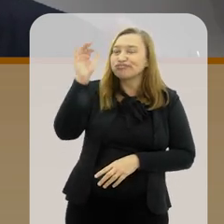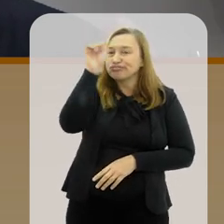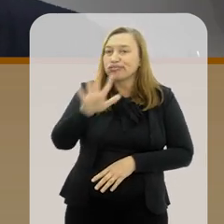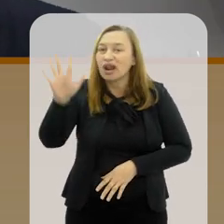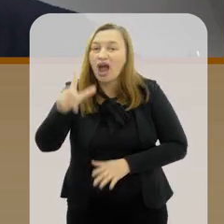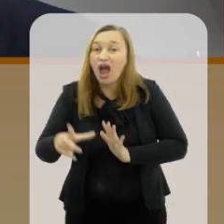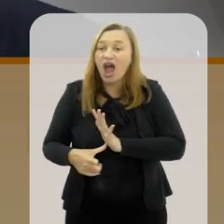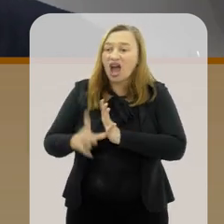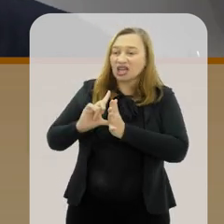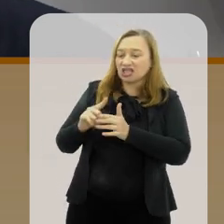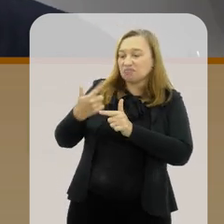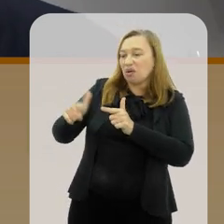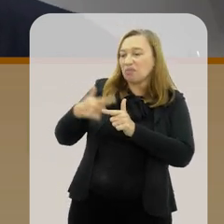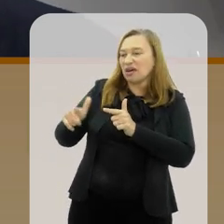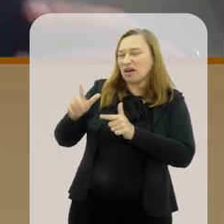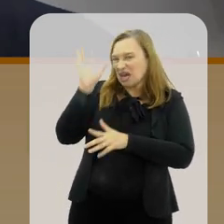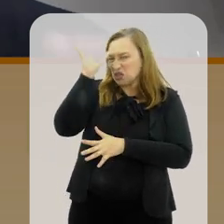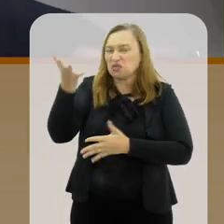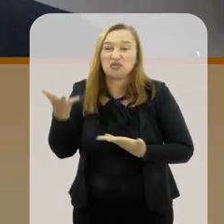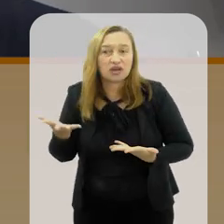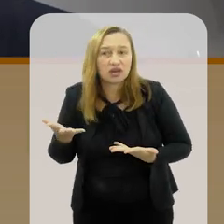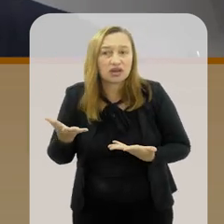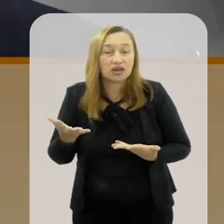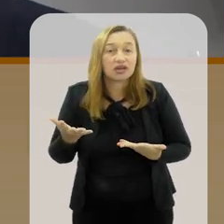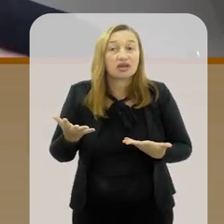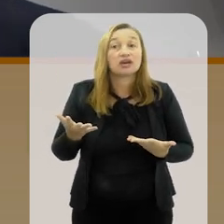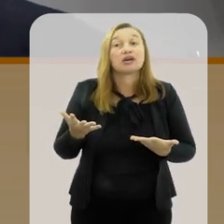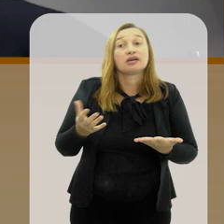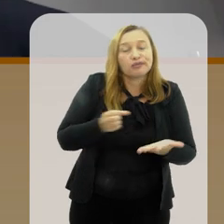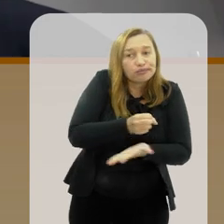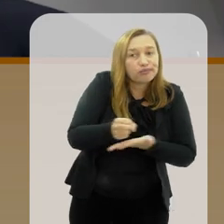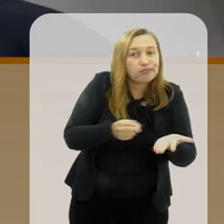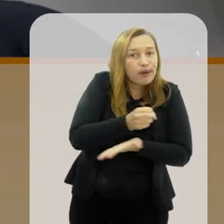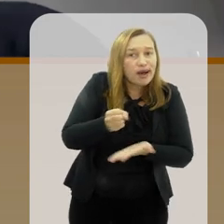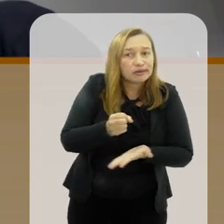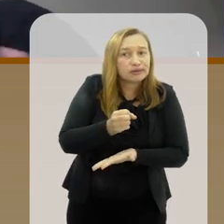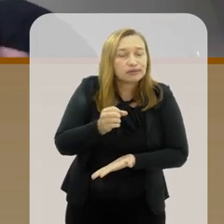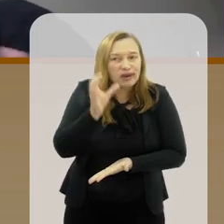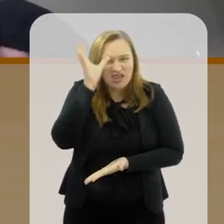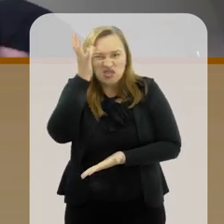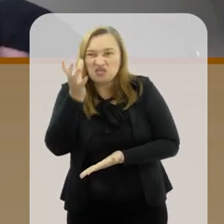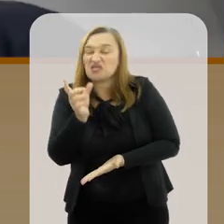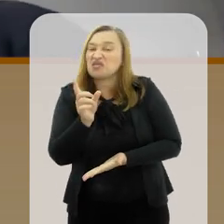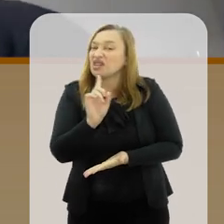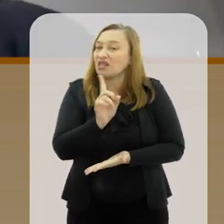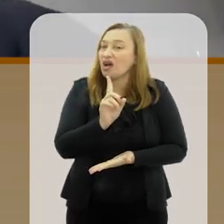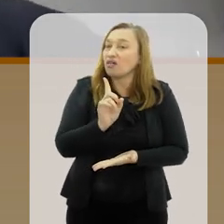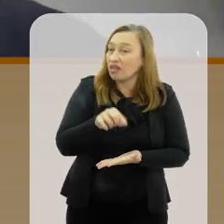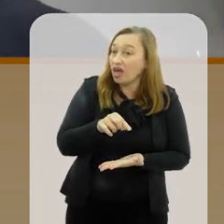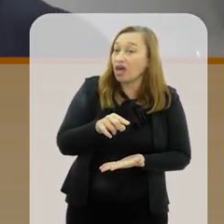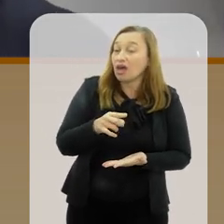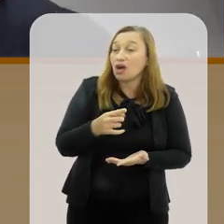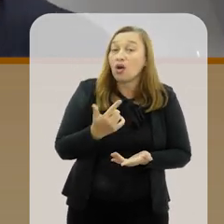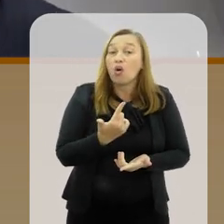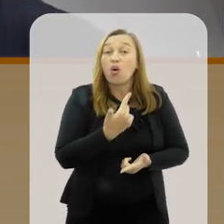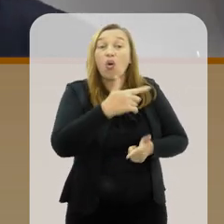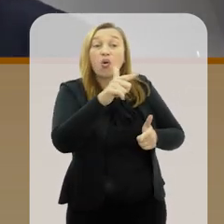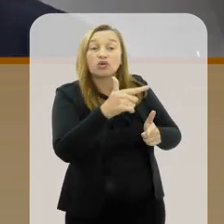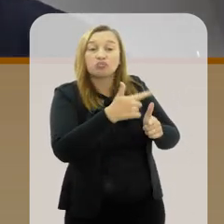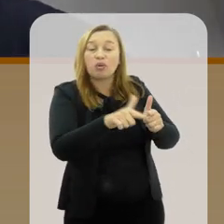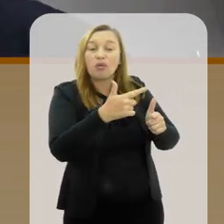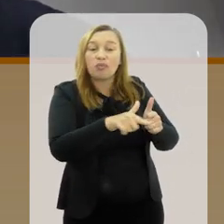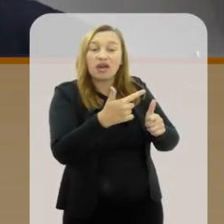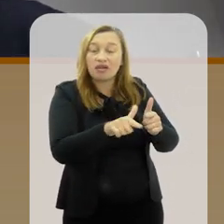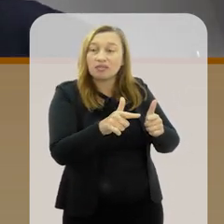geral antes de resolverem tantos problemas. Os básicos ainda não foram resolvidos, né? Pra passar pra esse passo. Exato. Se o tá com outros